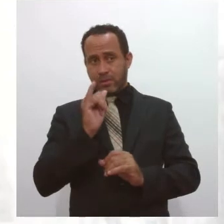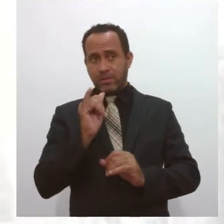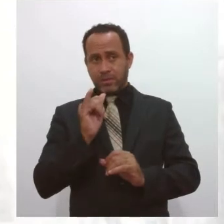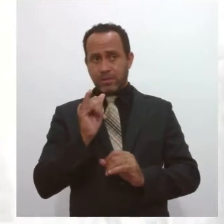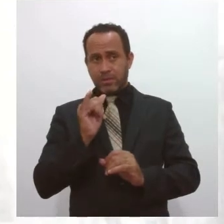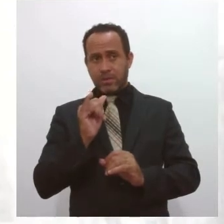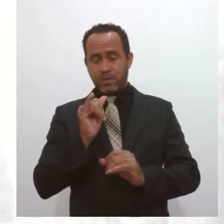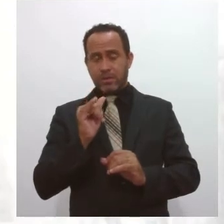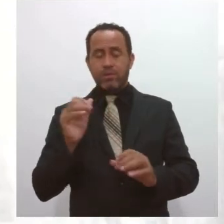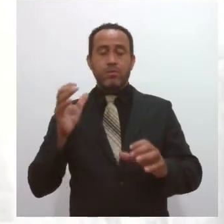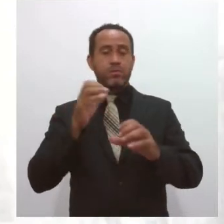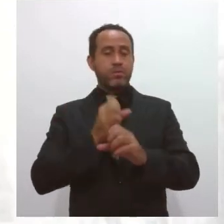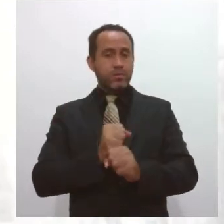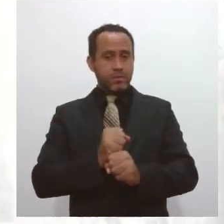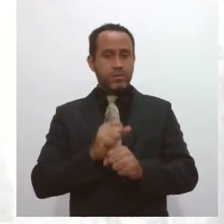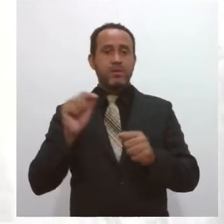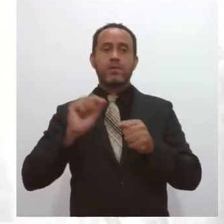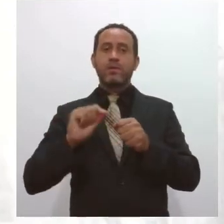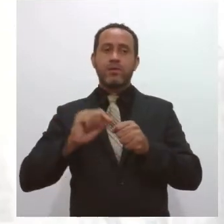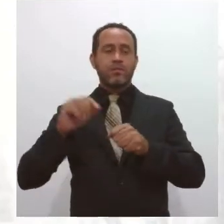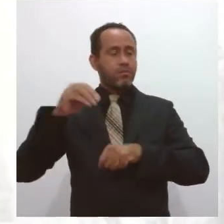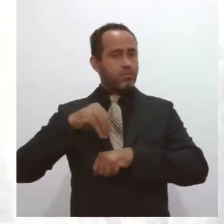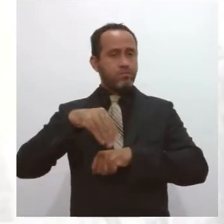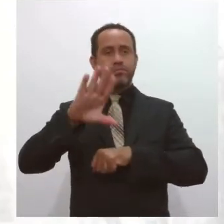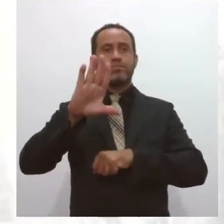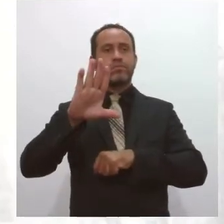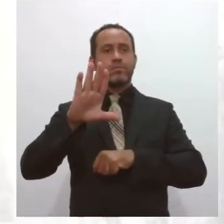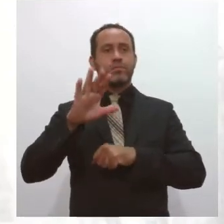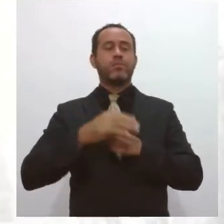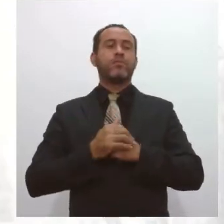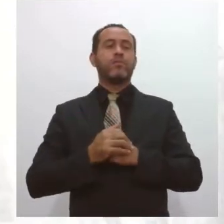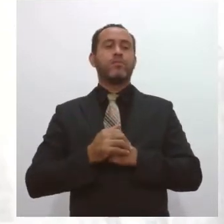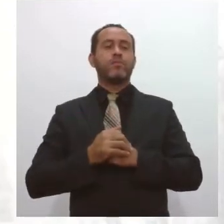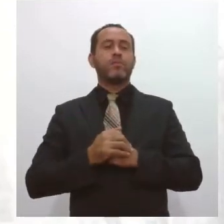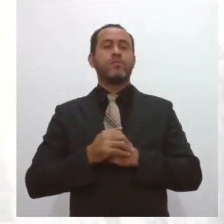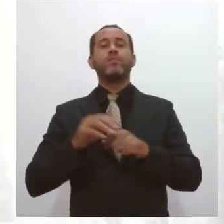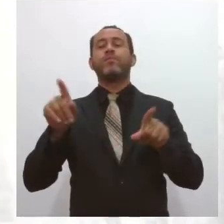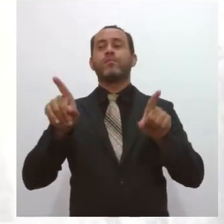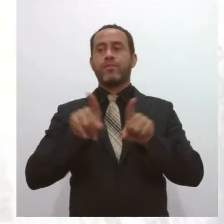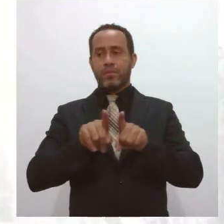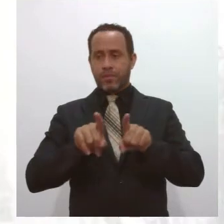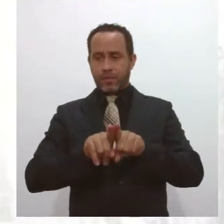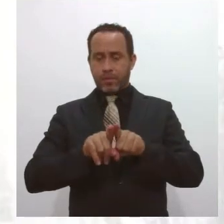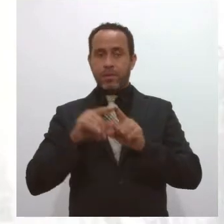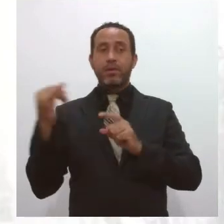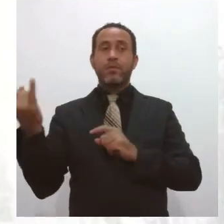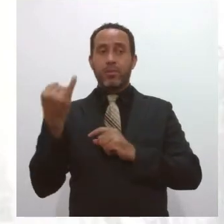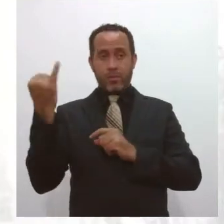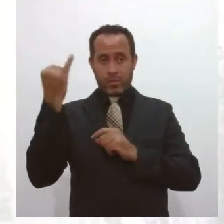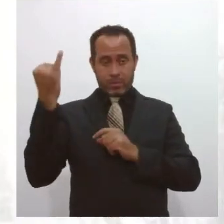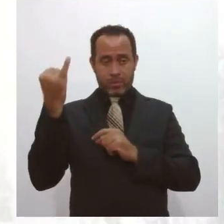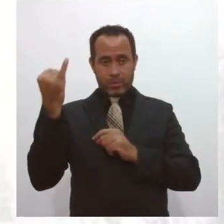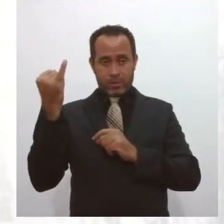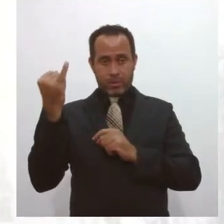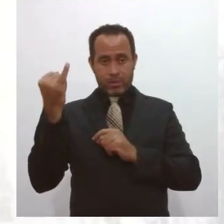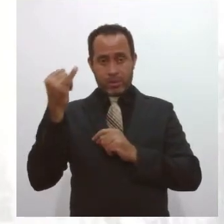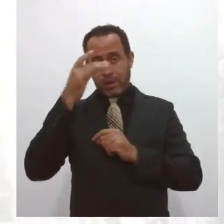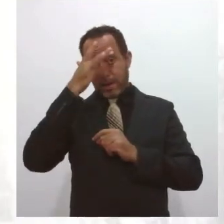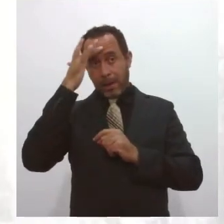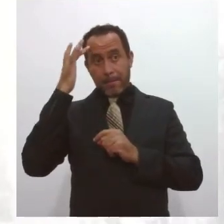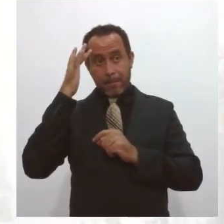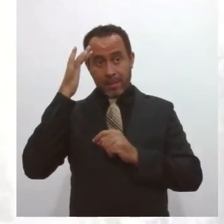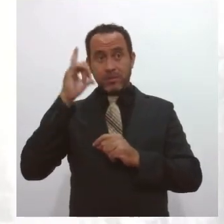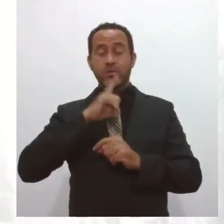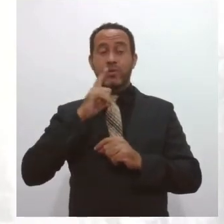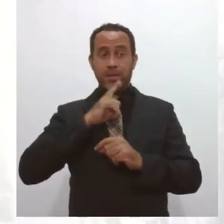preenchimento e fazer a sua transmissão. Um outro mecanismo que é muito importante é o contribuinte ter acesso